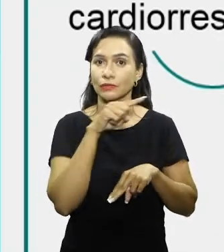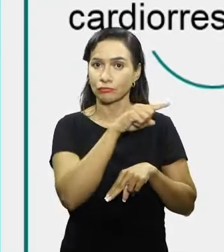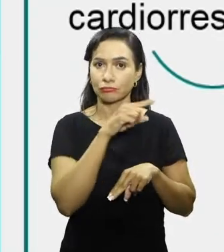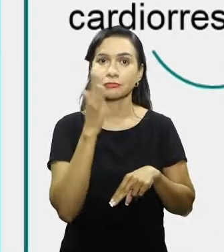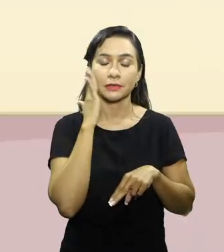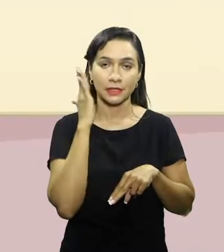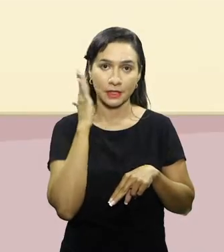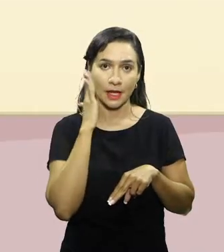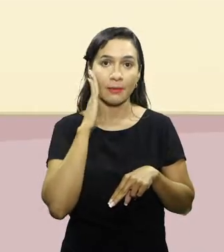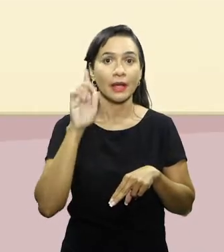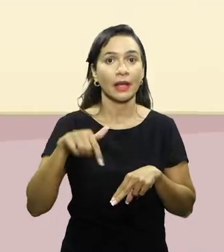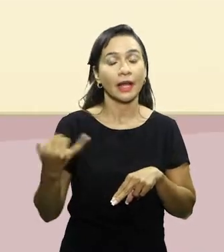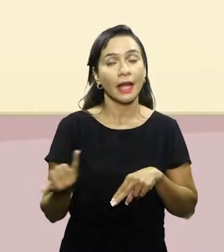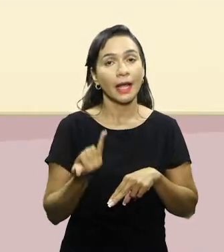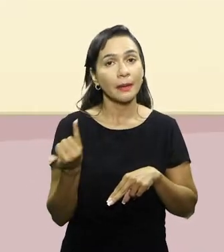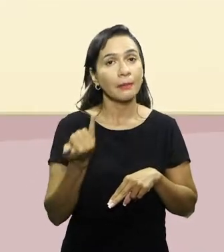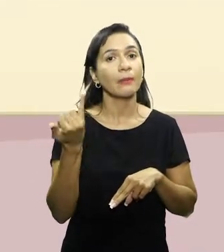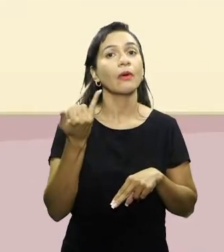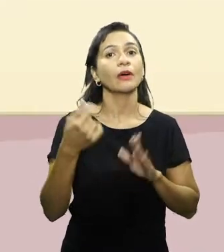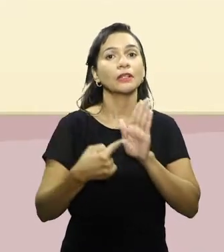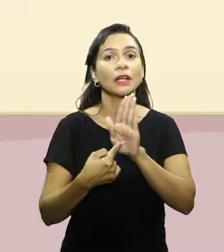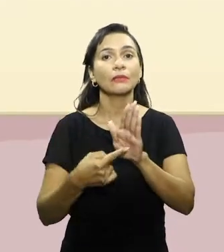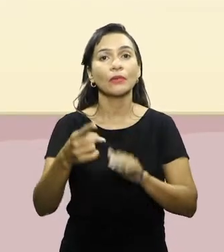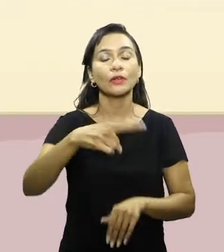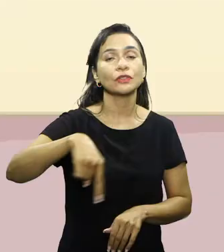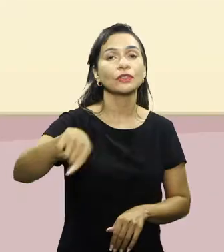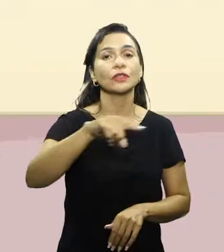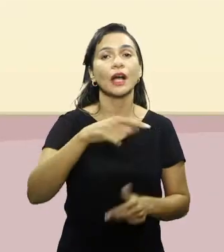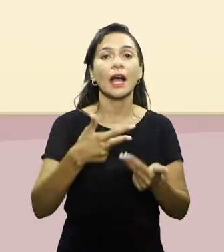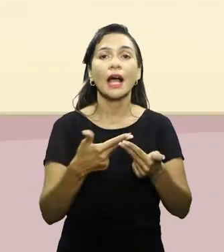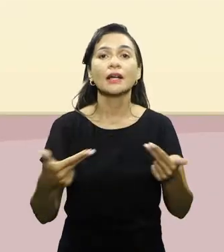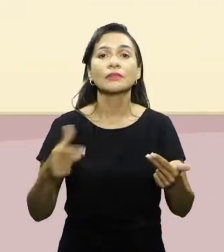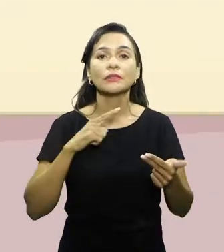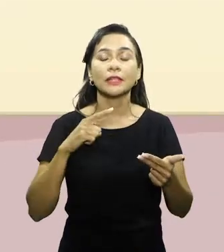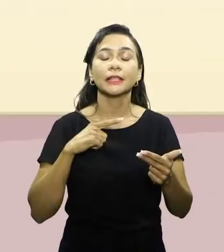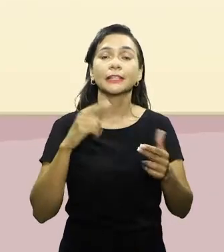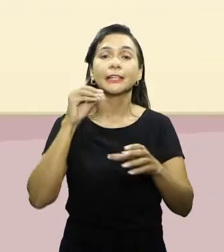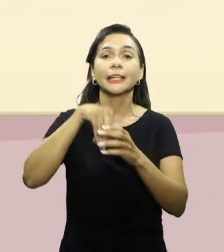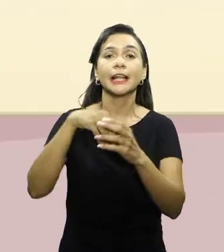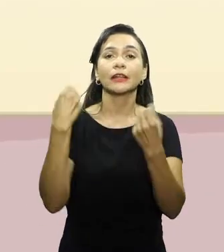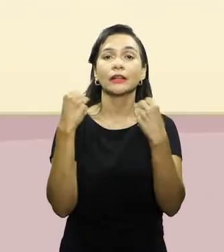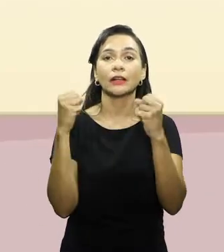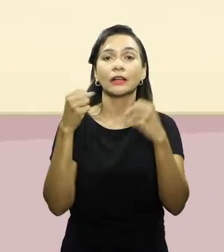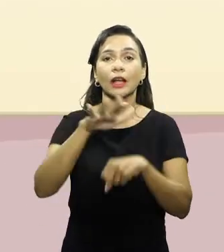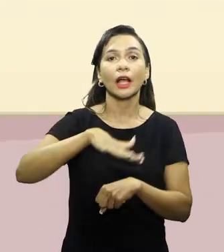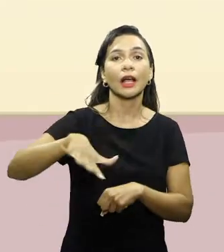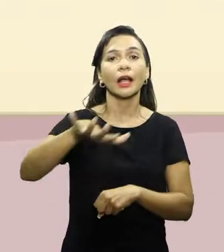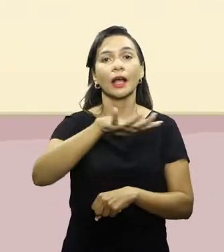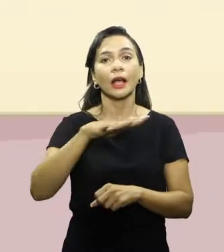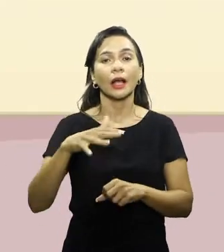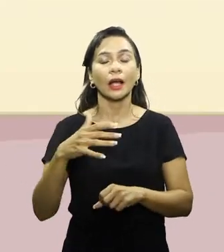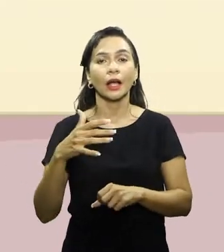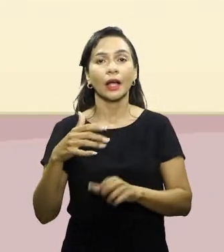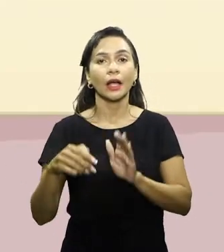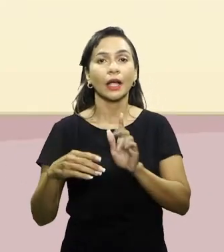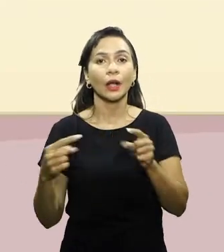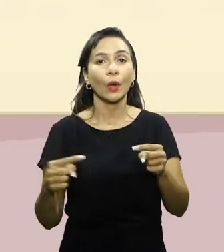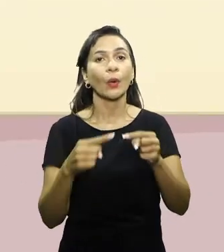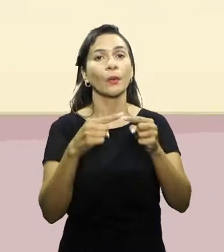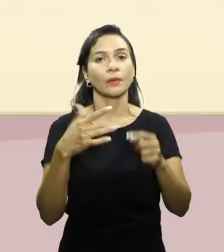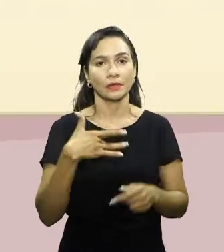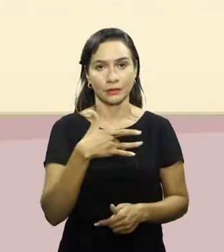é importante destacar os componentes da aptidão física relacionados à saúde. Ou seja, aqueles componentes que se